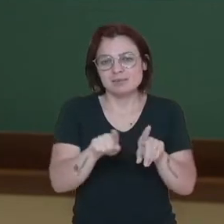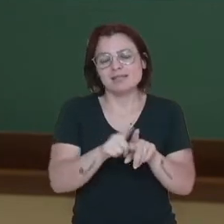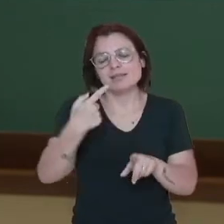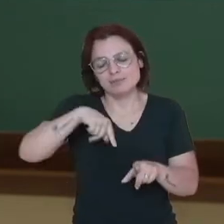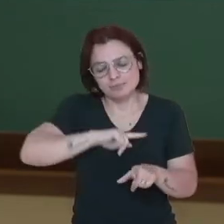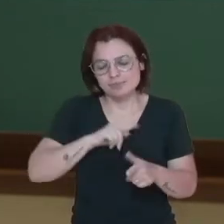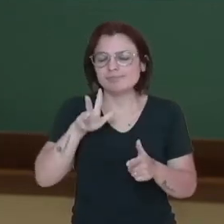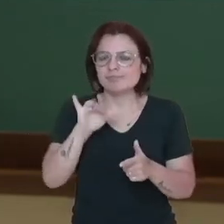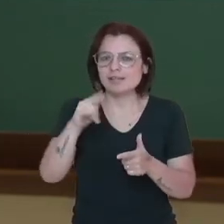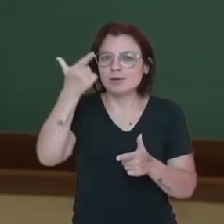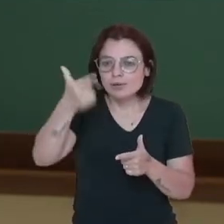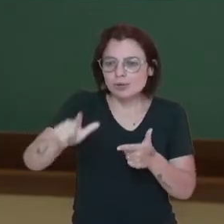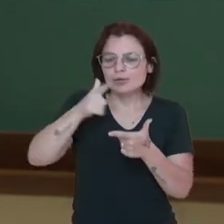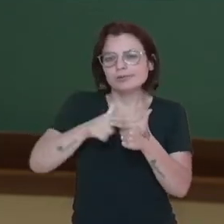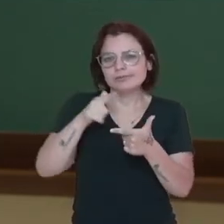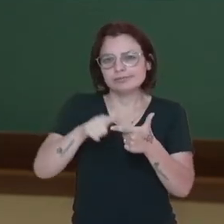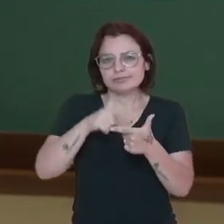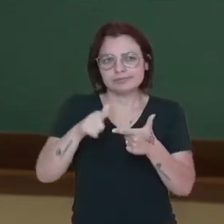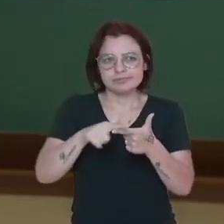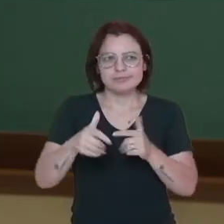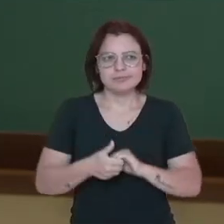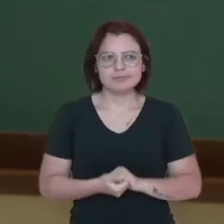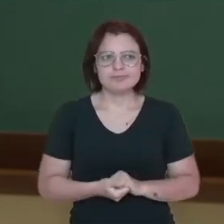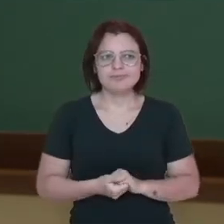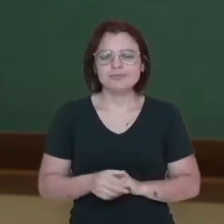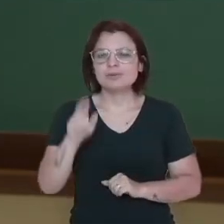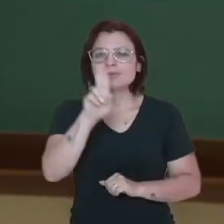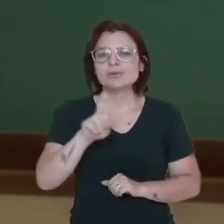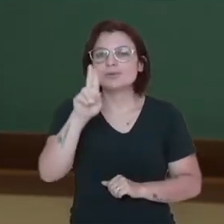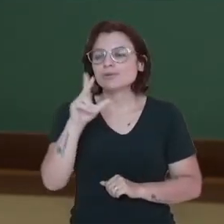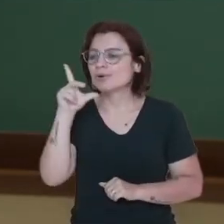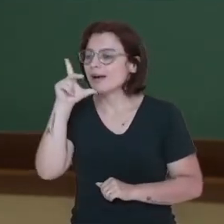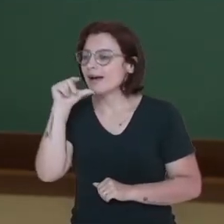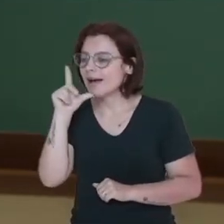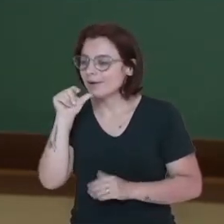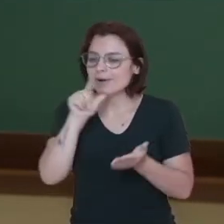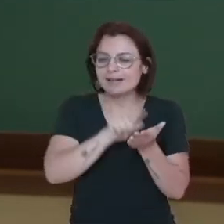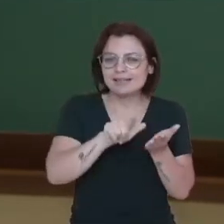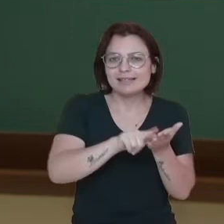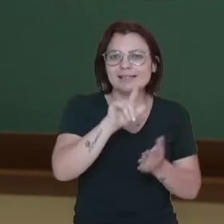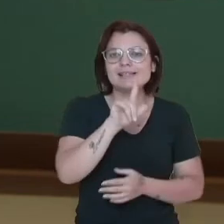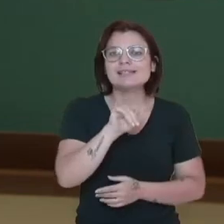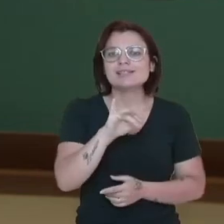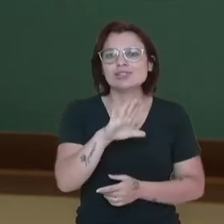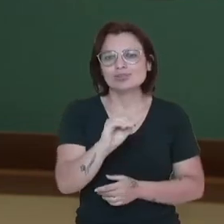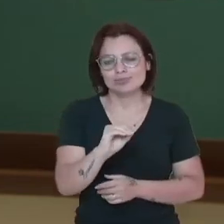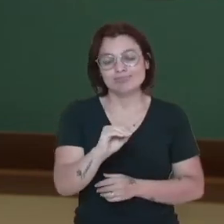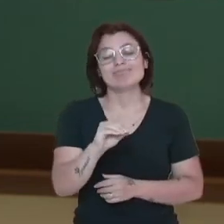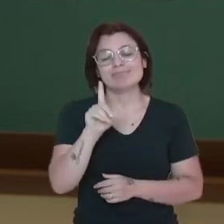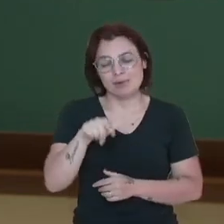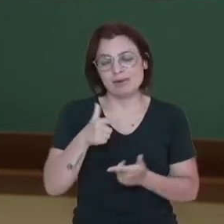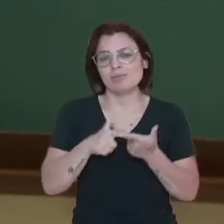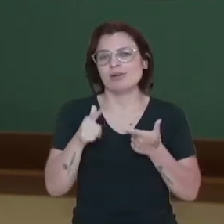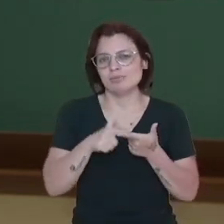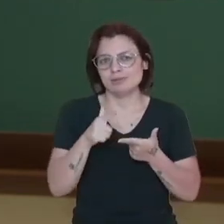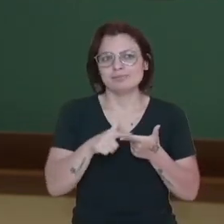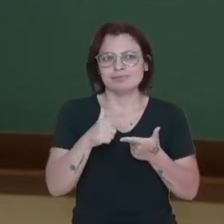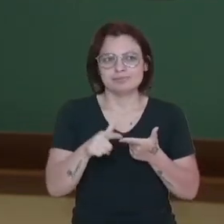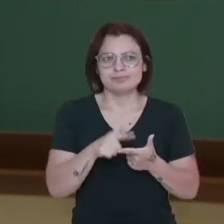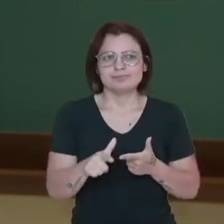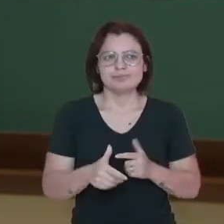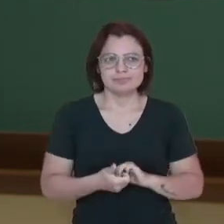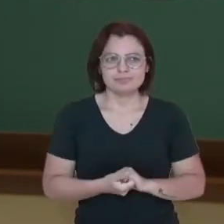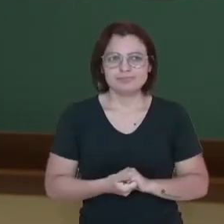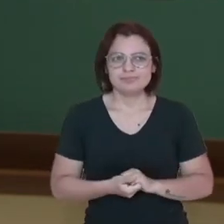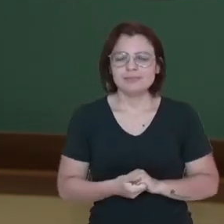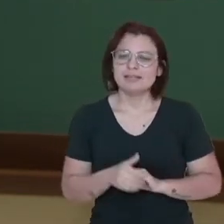problema. O uso de água limpa para lavar o lixo. Então, muito desse plástico acaba sendo